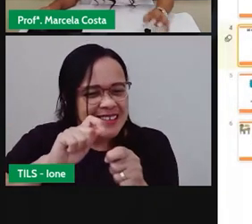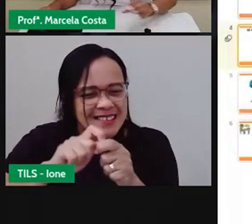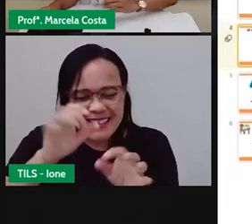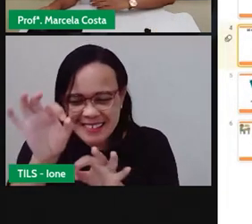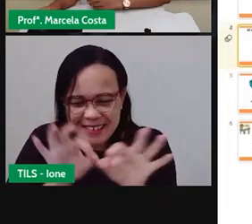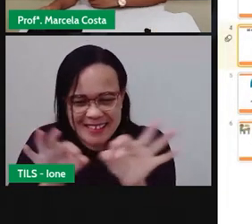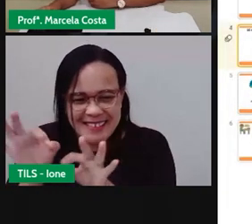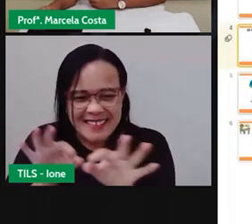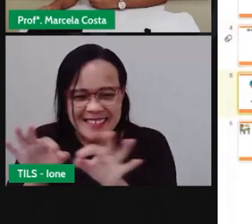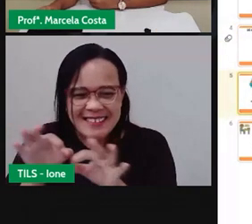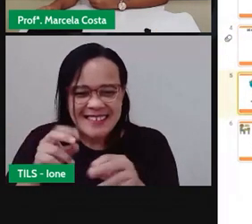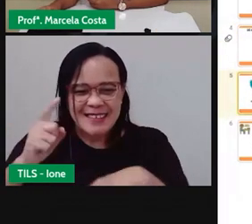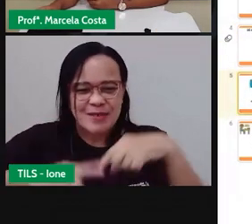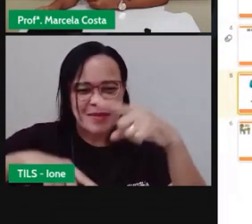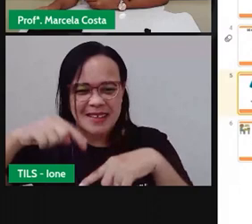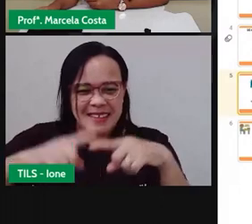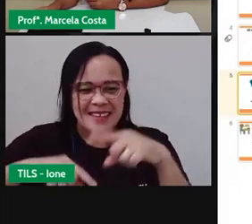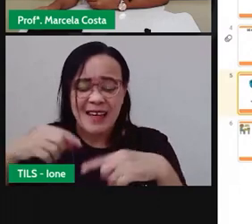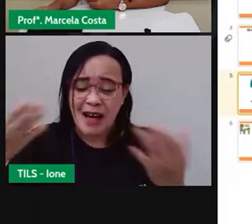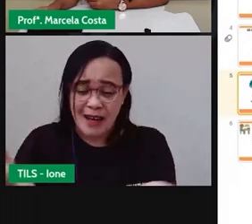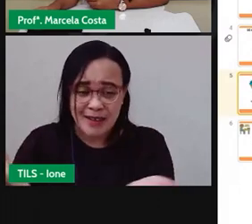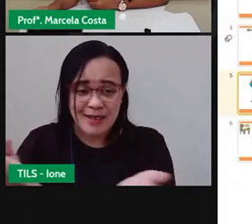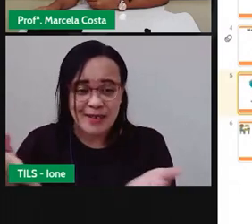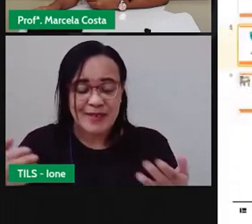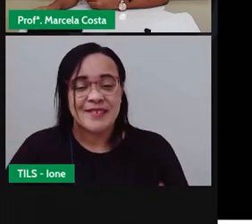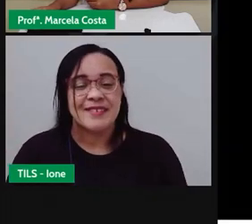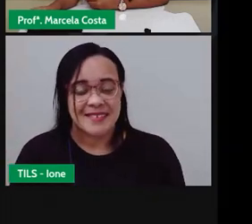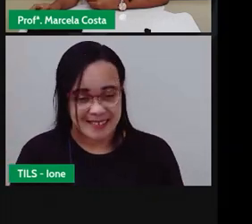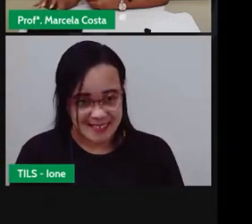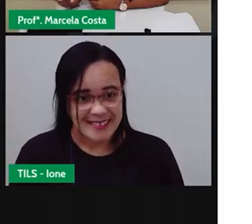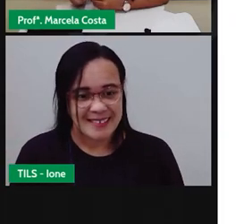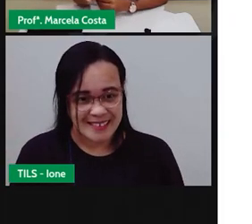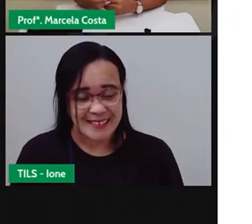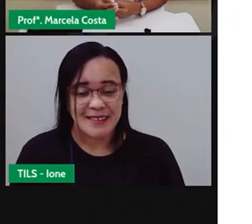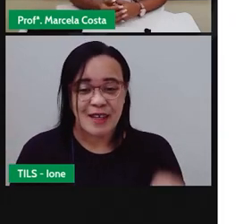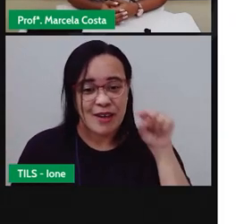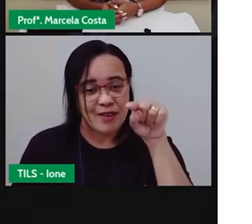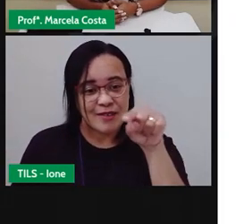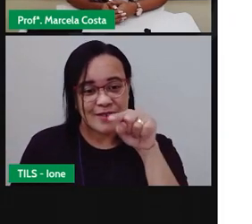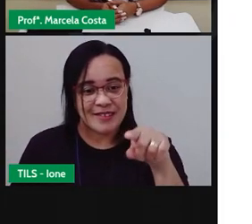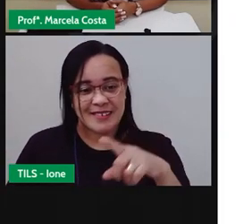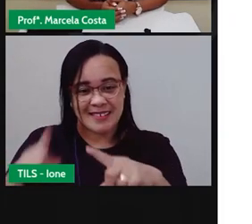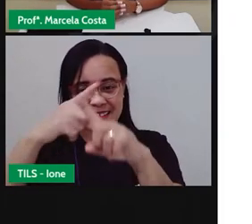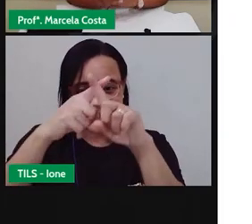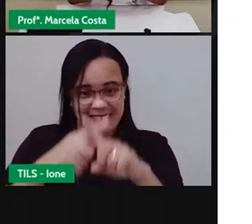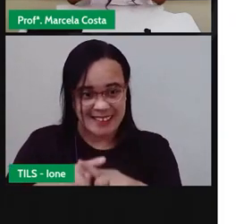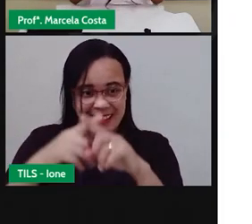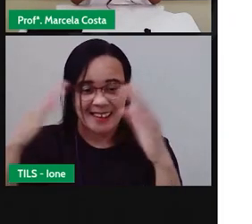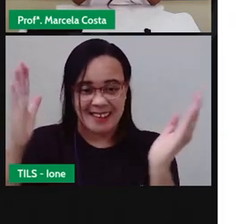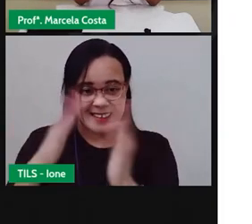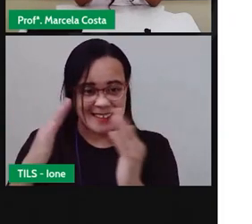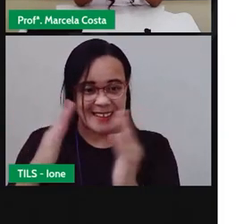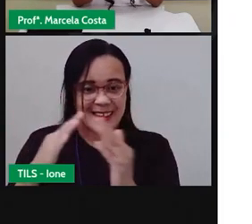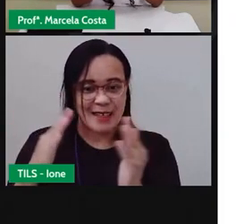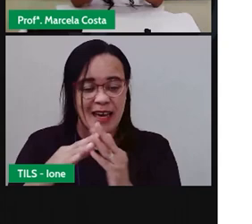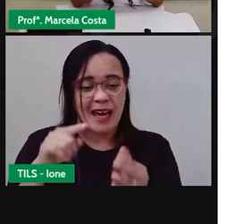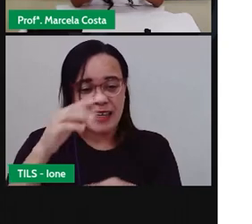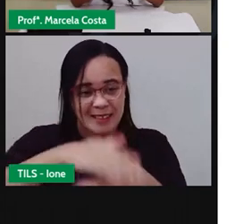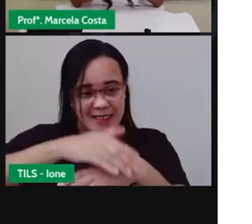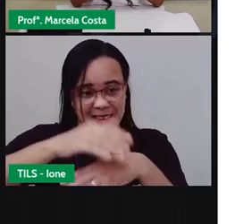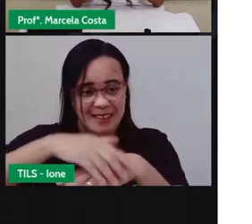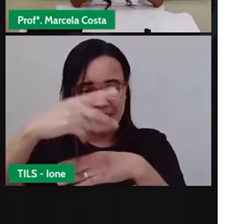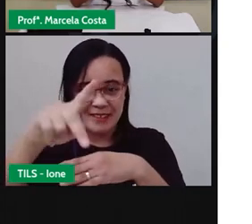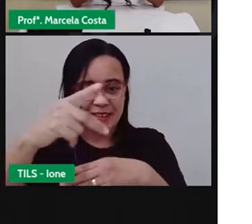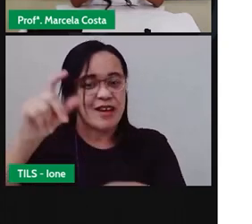material tá? Vou deixar esse desafio pra vocês de confeccionar uma